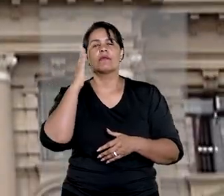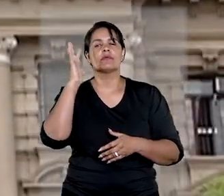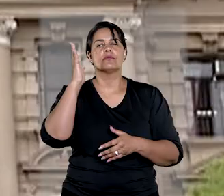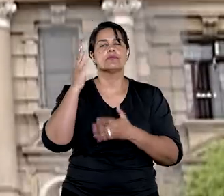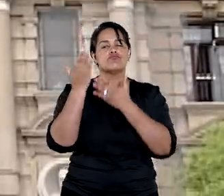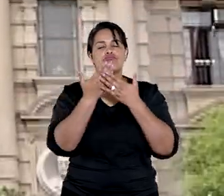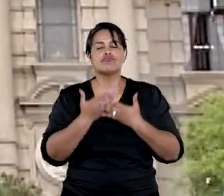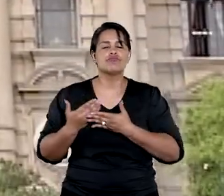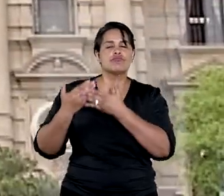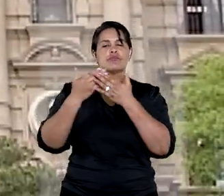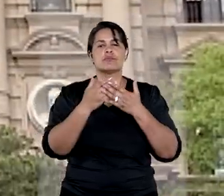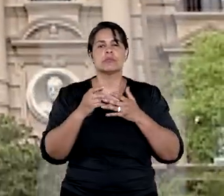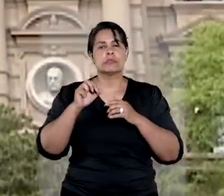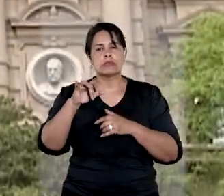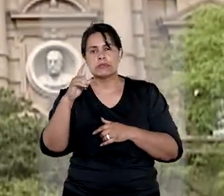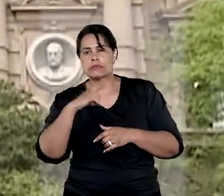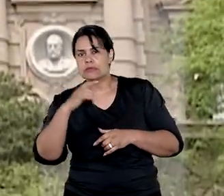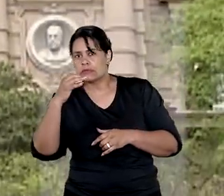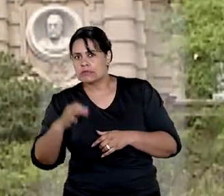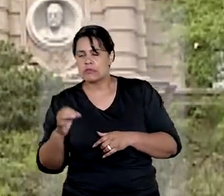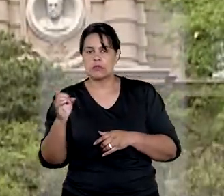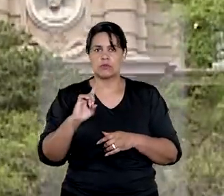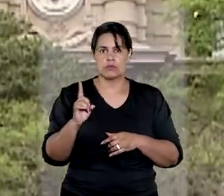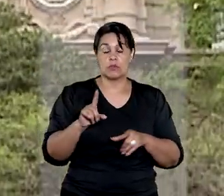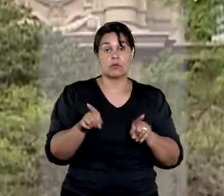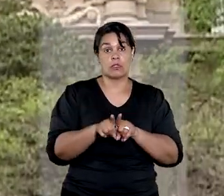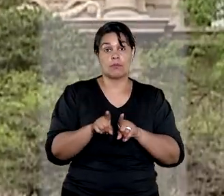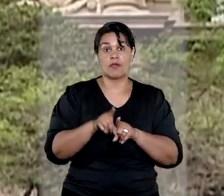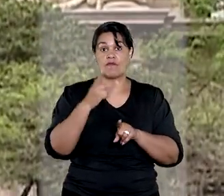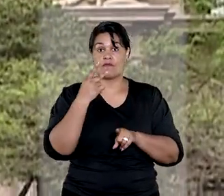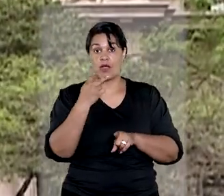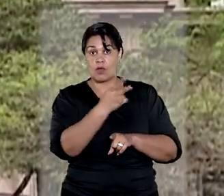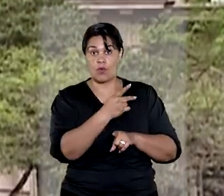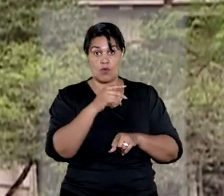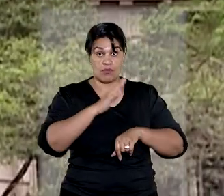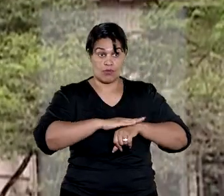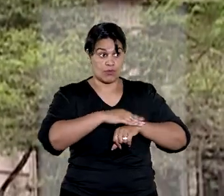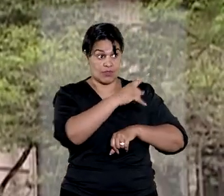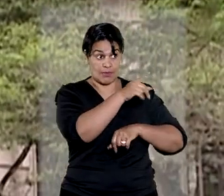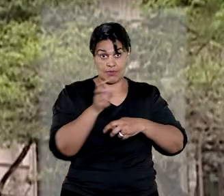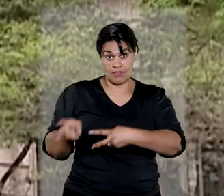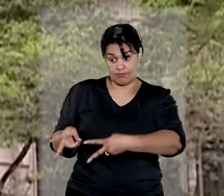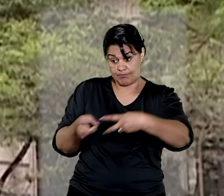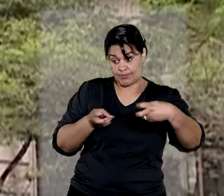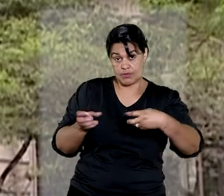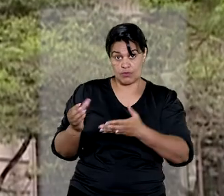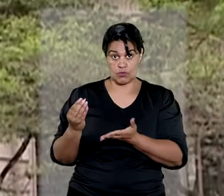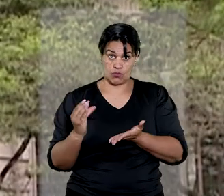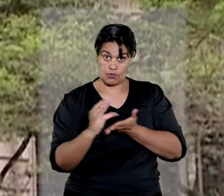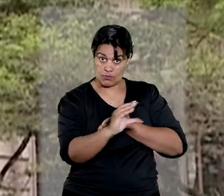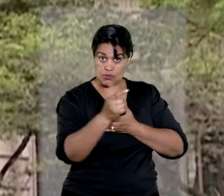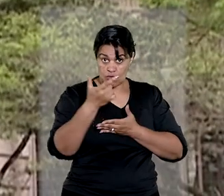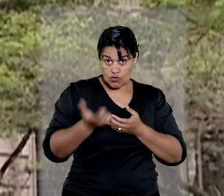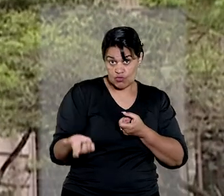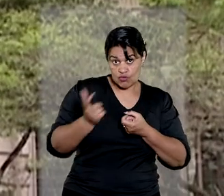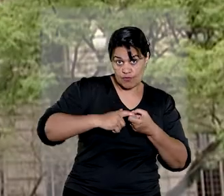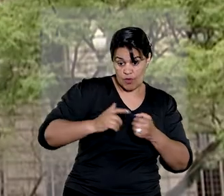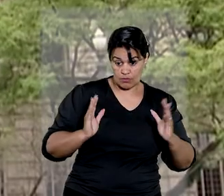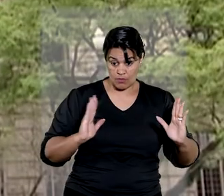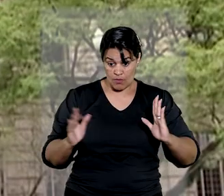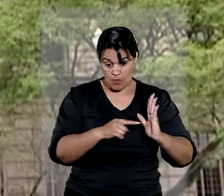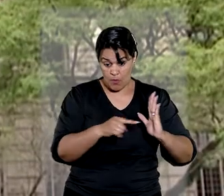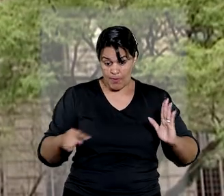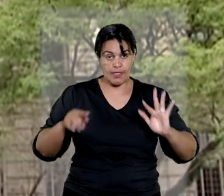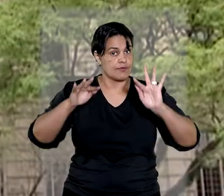montante da restituição e declarou também a prescrição da pretensão dos clientes de receber as contribuições previdenciárias